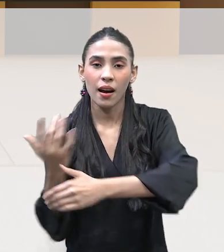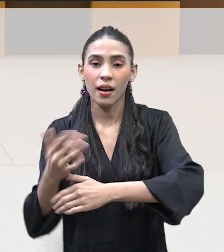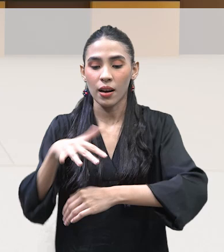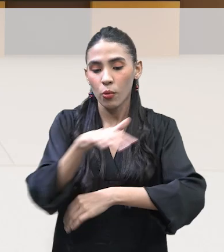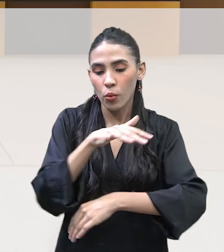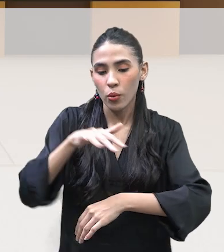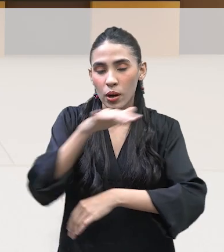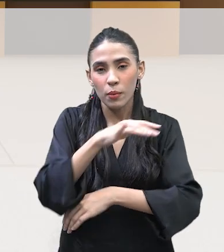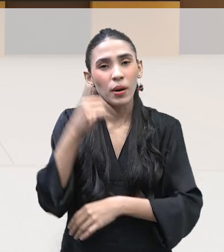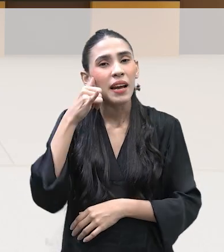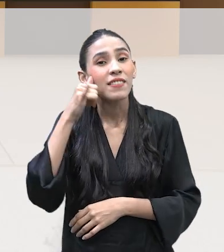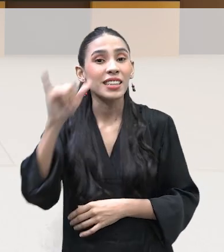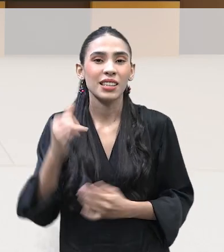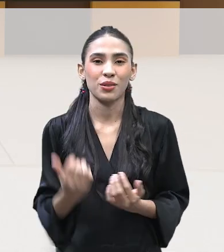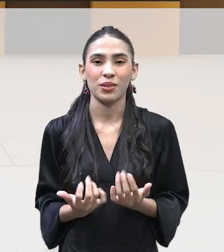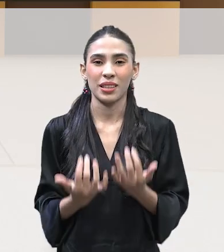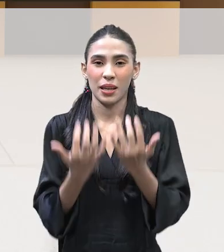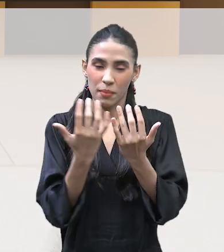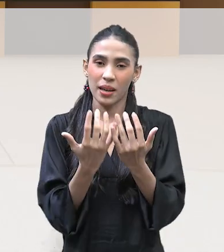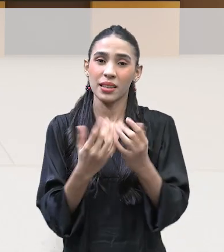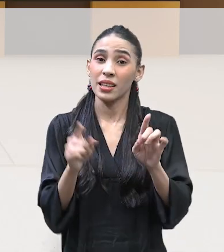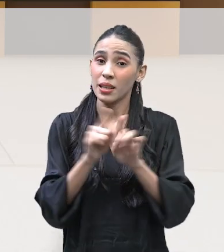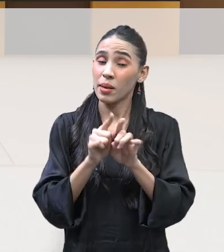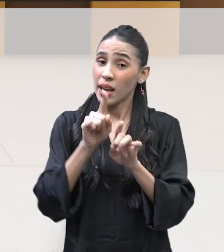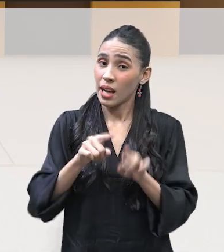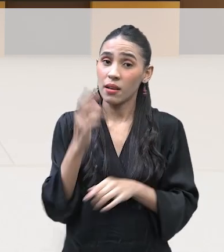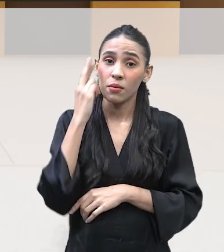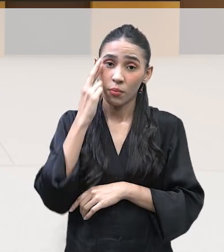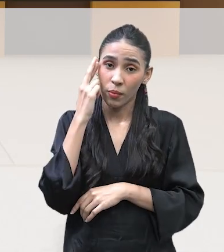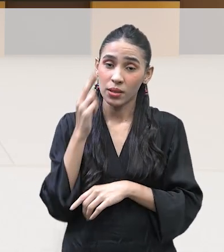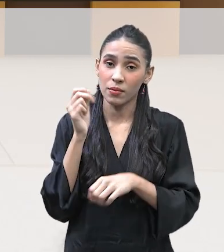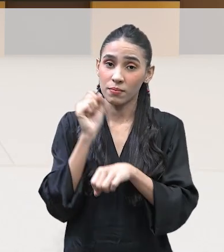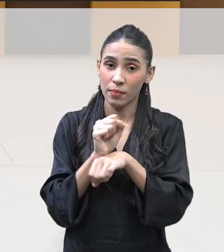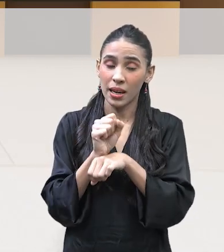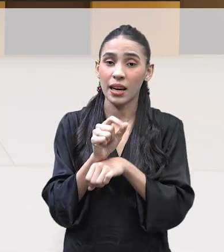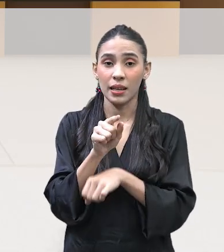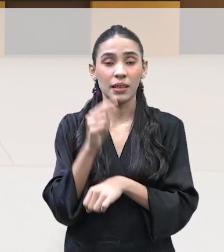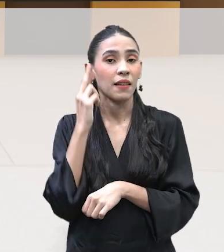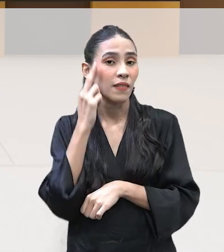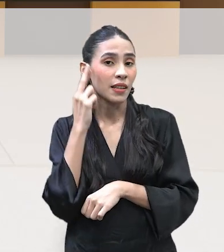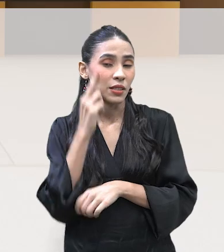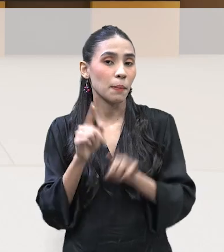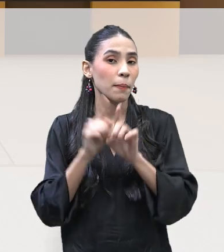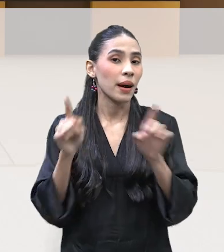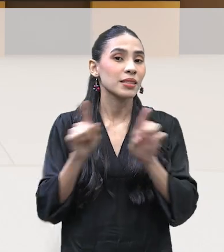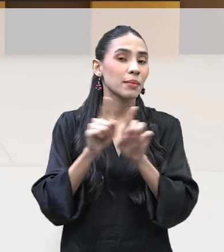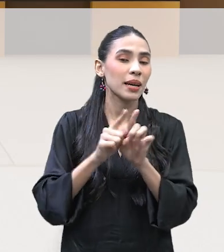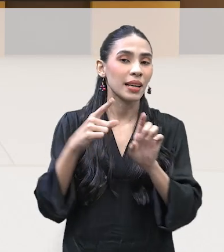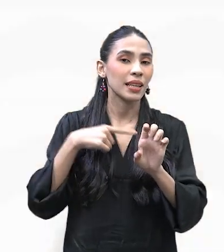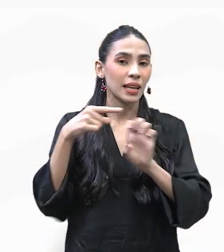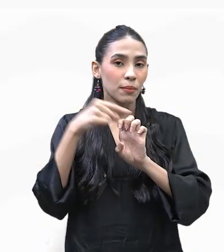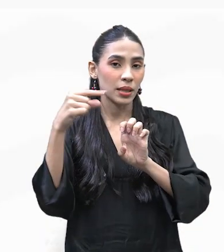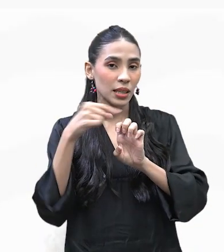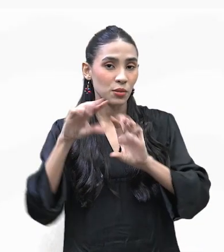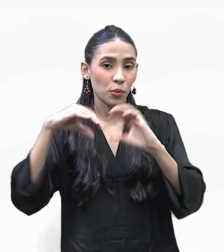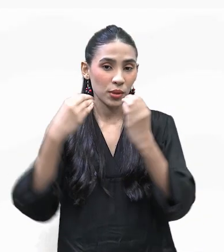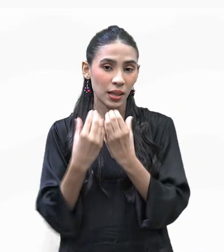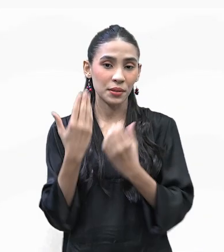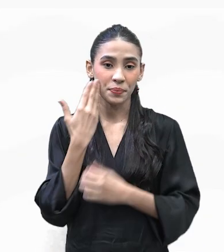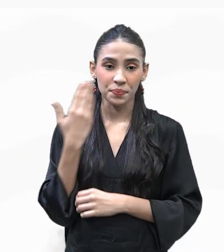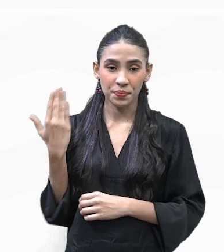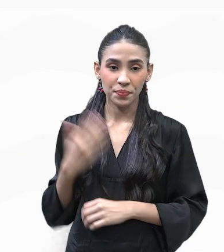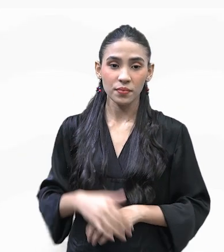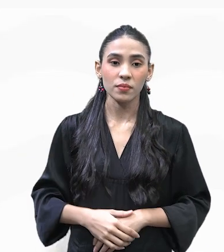o campo sem ser a queimada. Isso também é um momento de reflexão para vocês. Mas também nós temos a questão do empreendedorismo comunitário. Vamos ver?